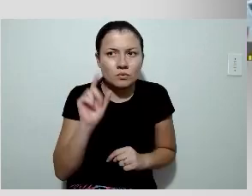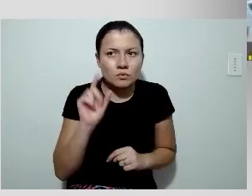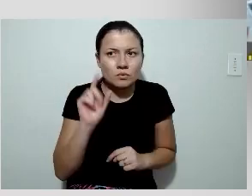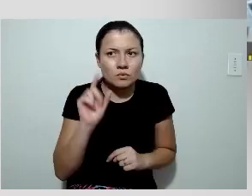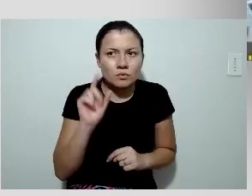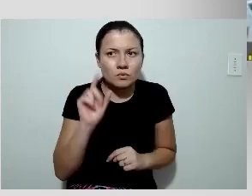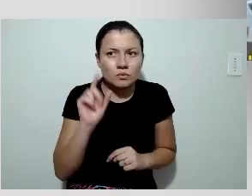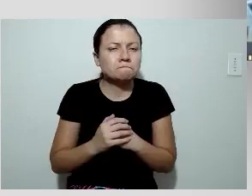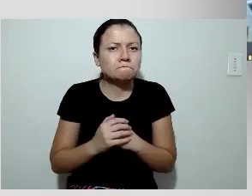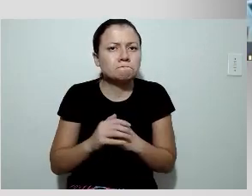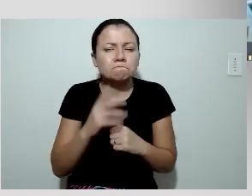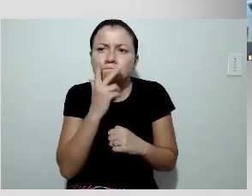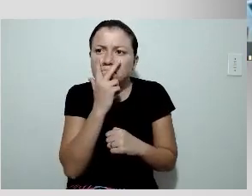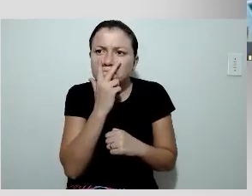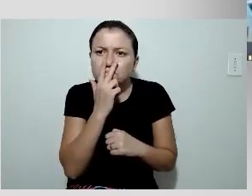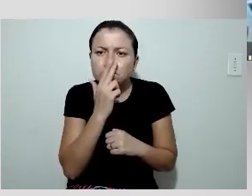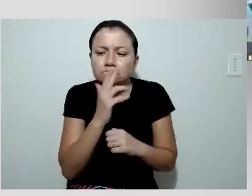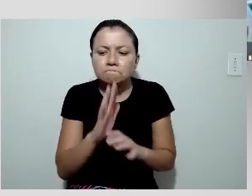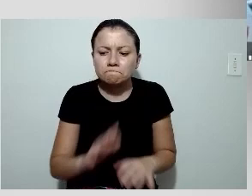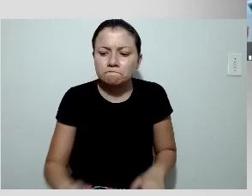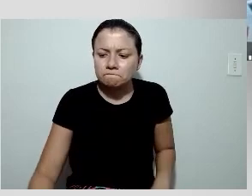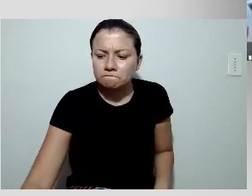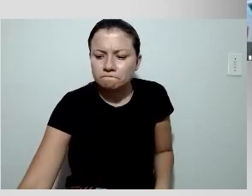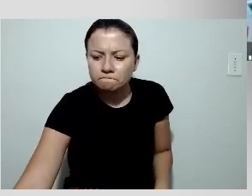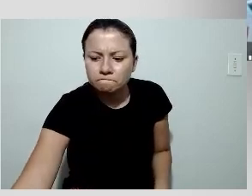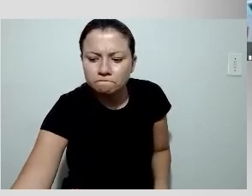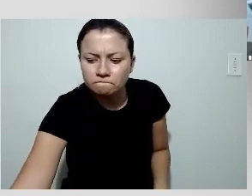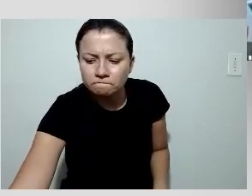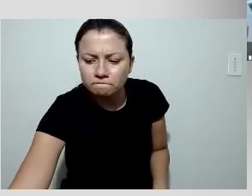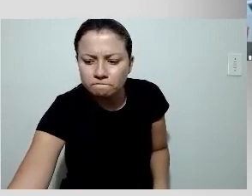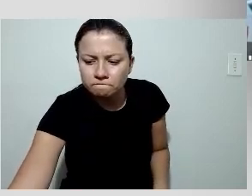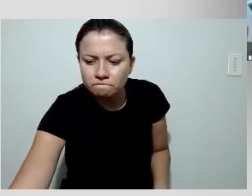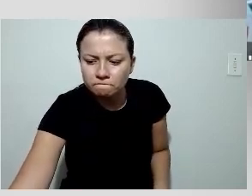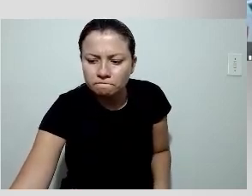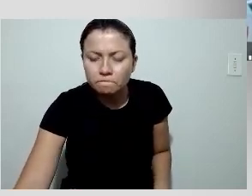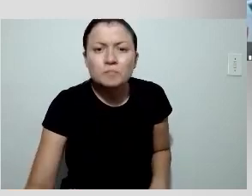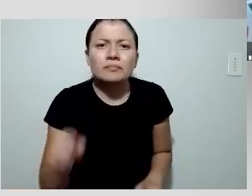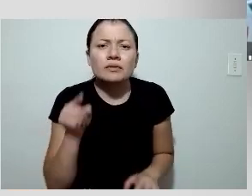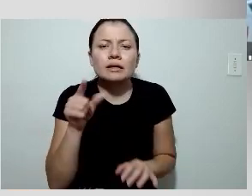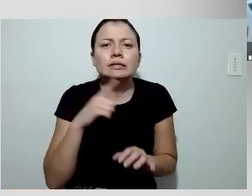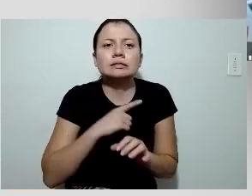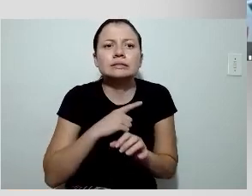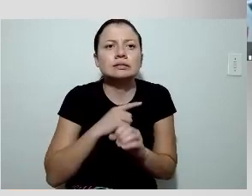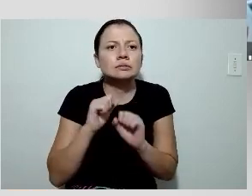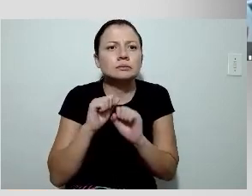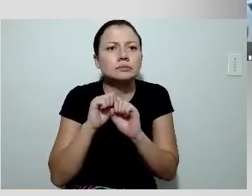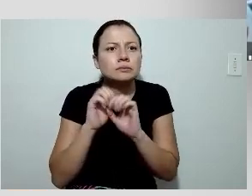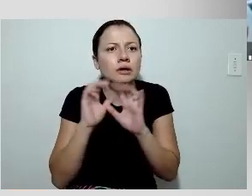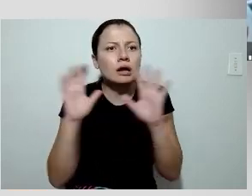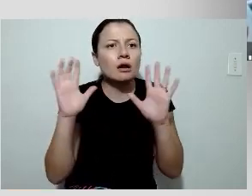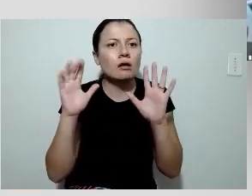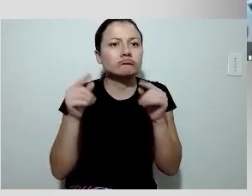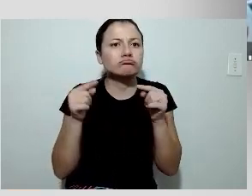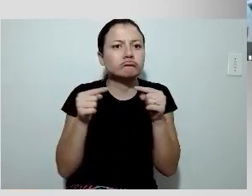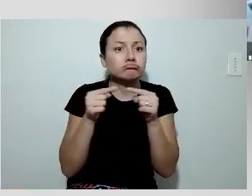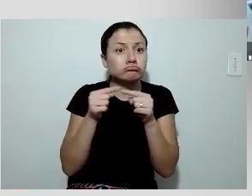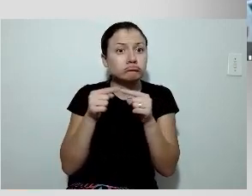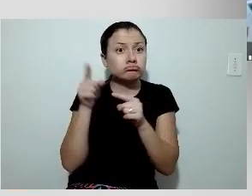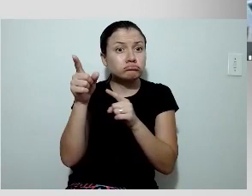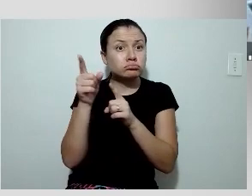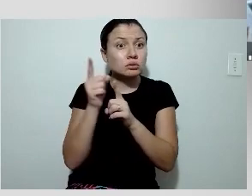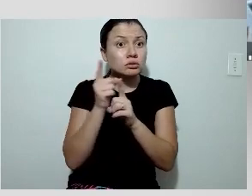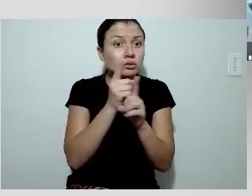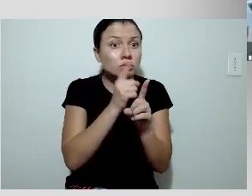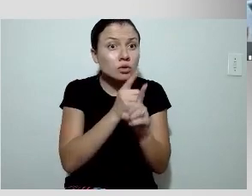Me parece que esses dois pontos estavam muito claros e muito bem diagnosticados pela cintilografia de